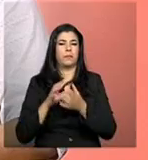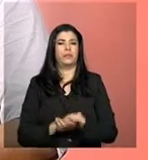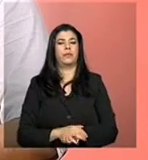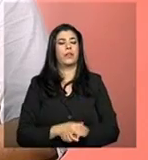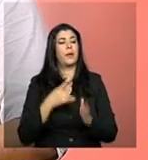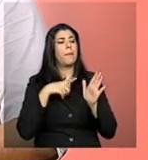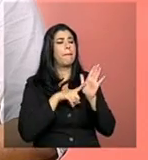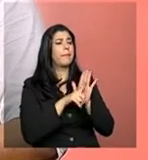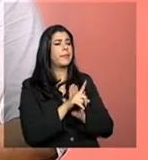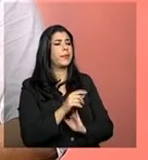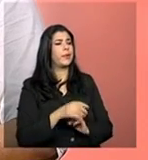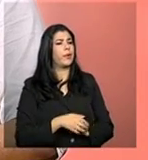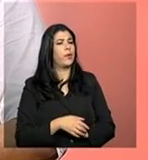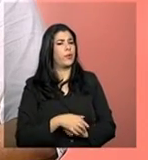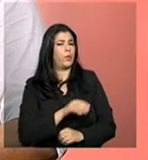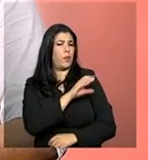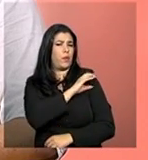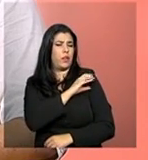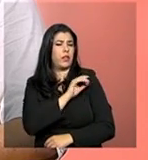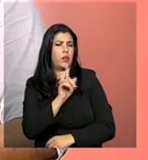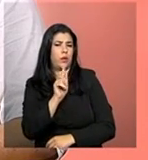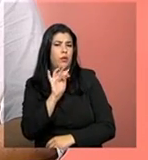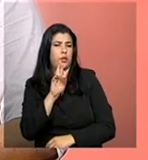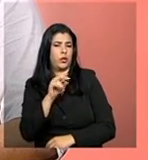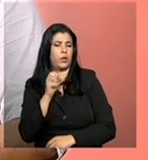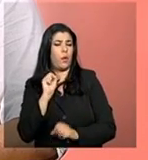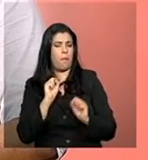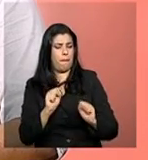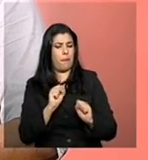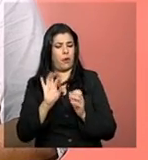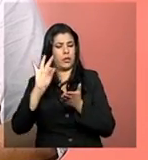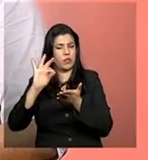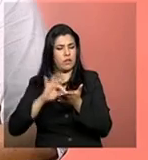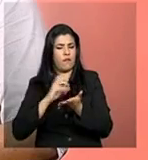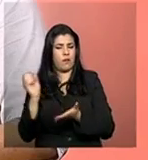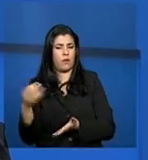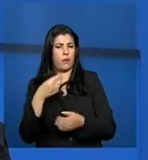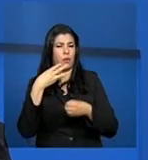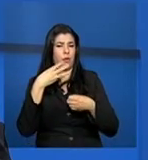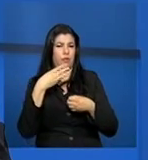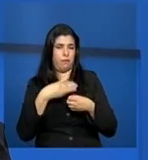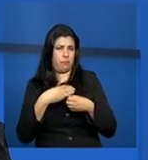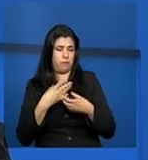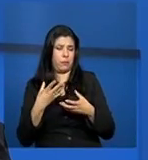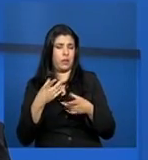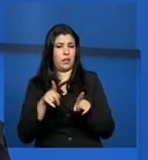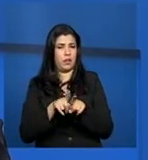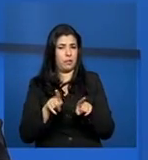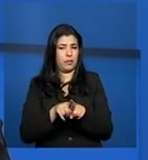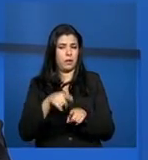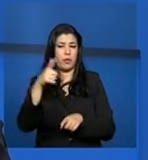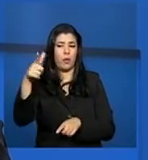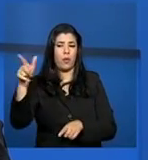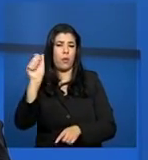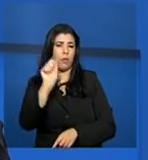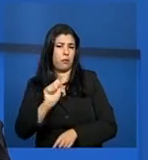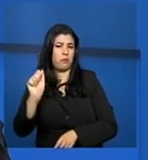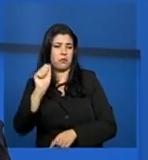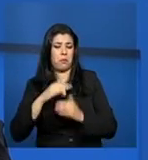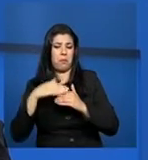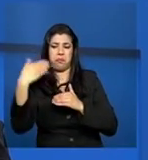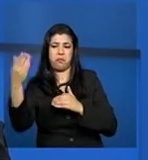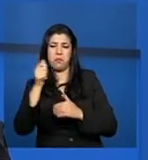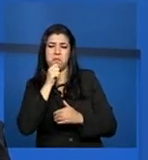o gestor, ele também pode inserir novas entidades e ofertas? Se ele perceber na pesquisa que alguma entidade ficou fora dessa